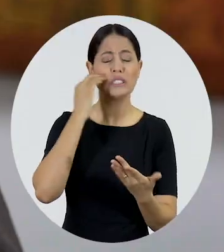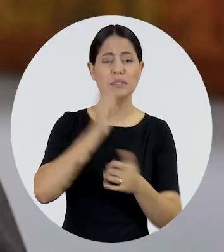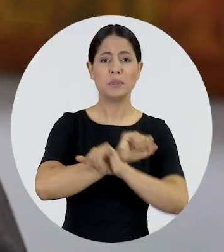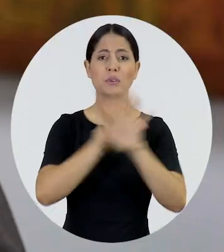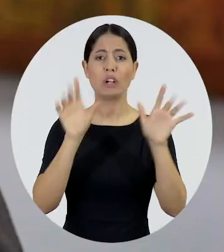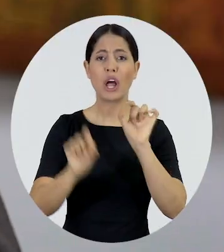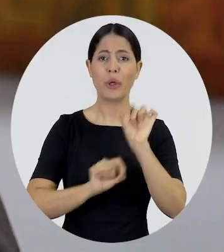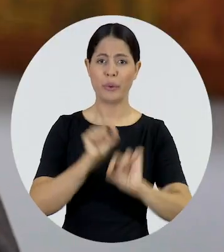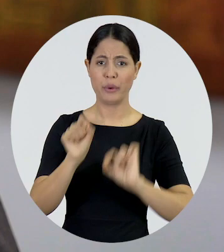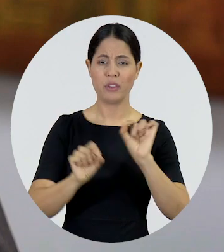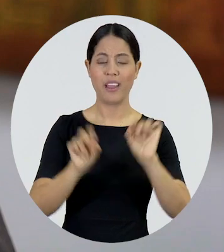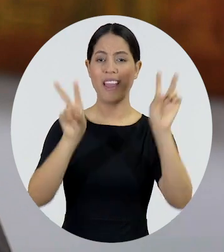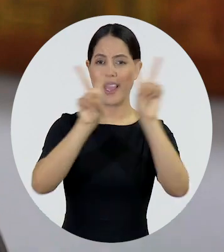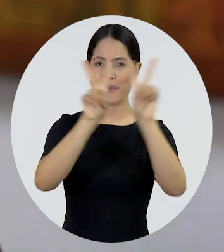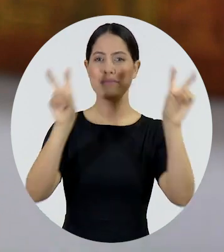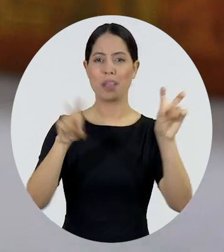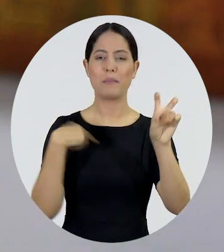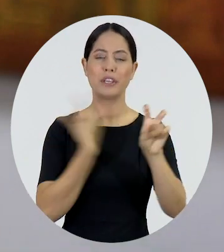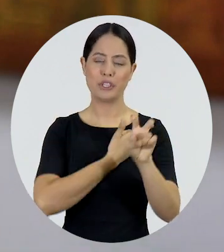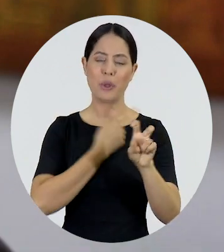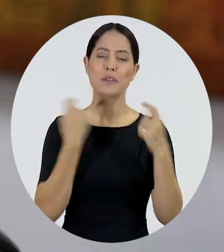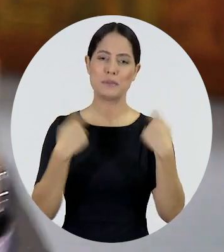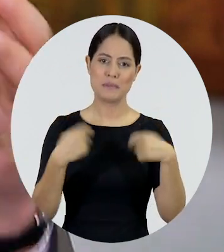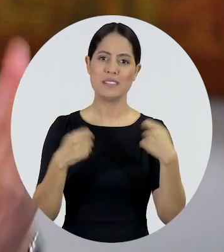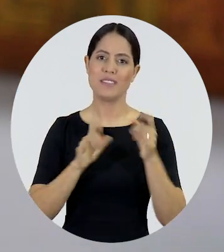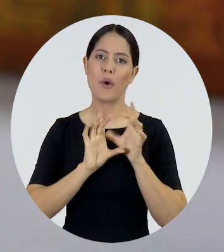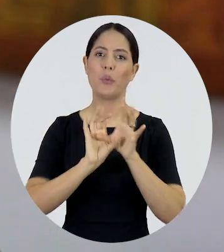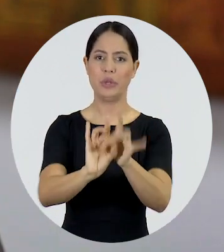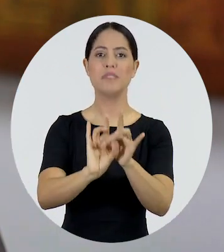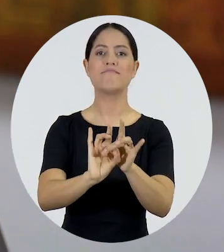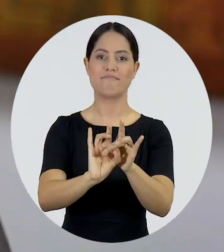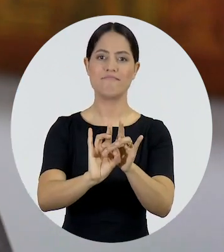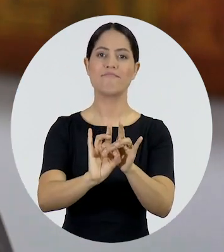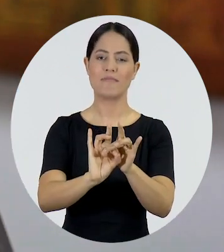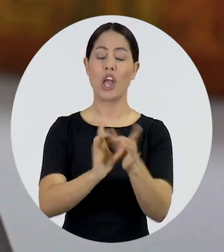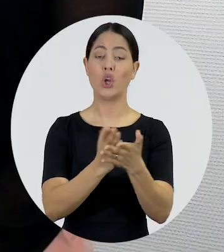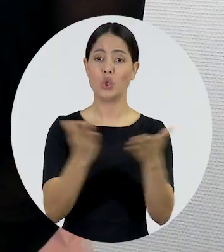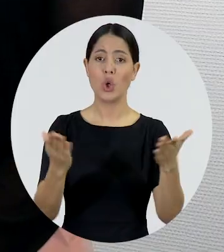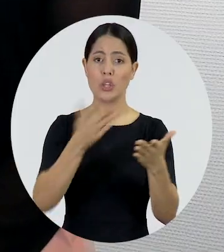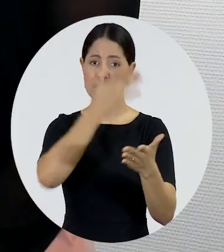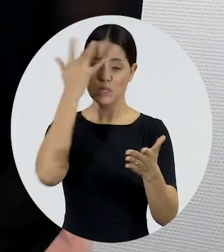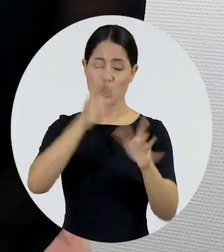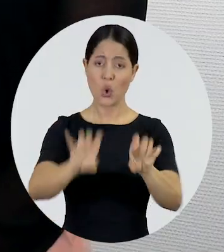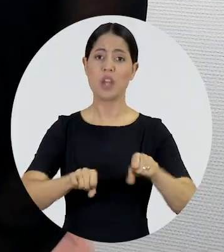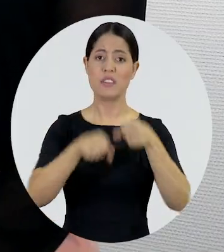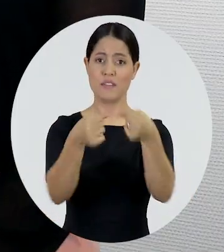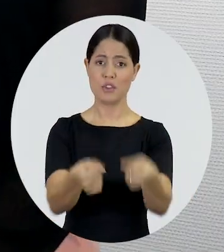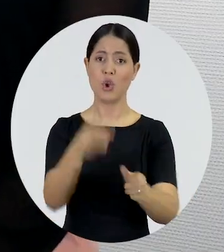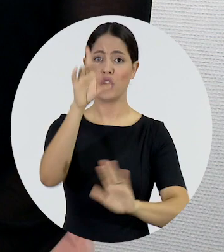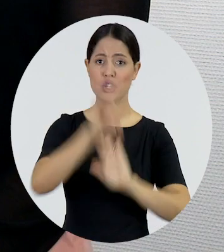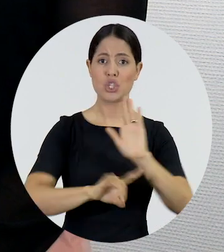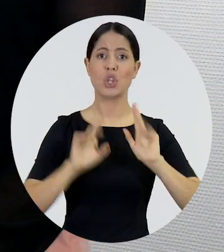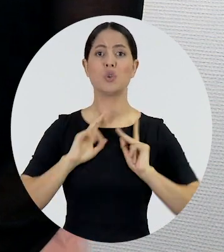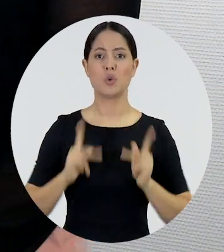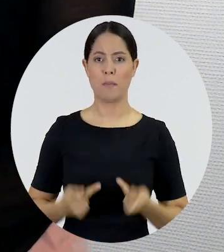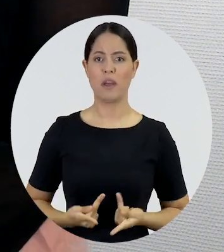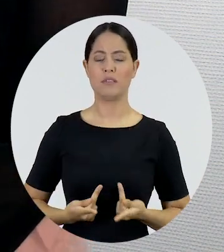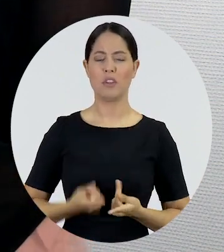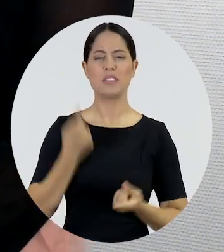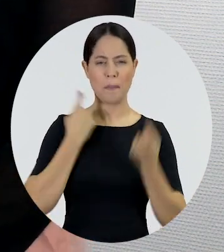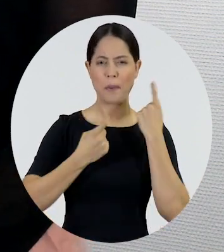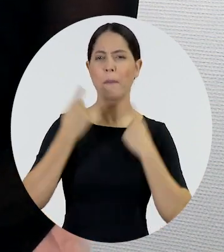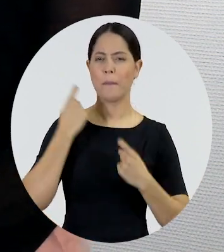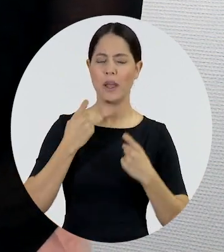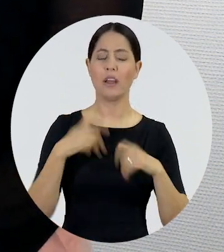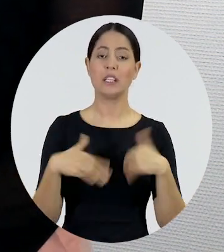que essa pauta, que nós precisamos nos unir, nós, defensoras de direitos humanos, nós, instituições que nos preocupamos